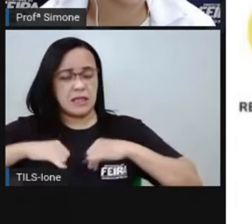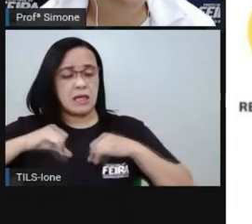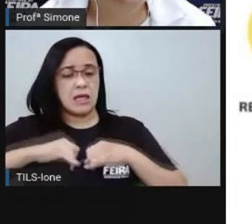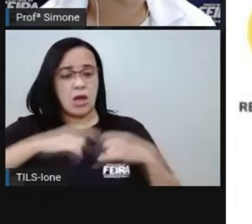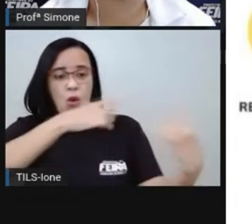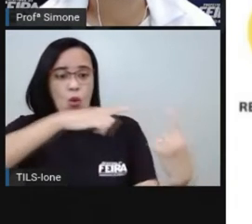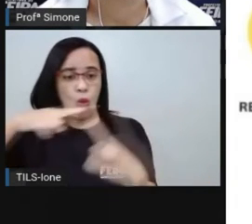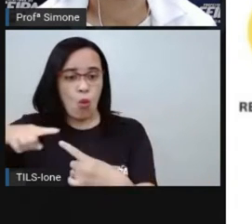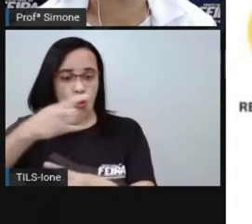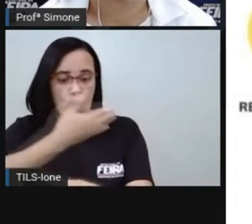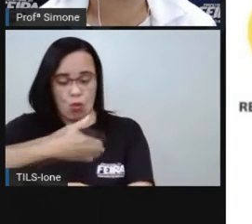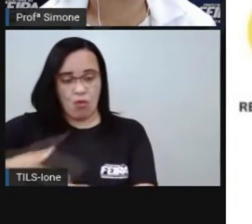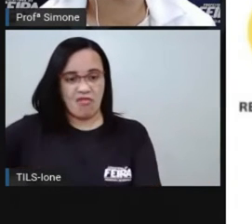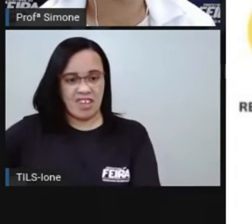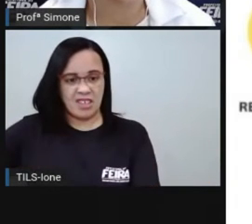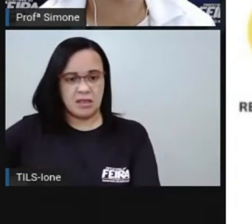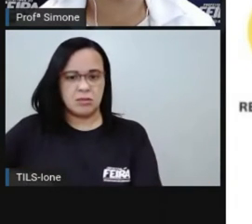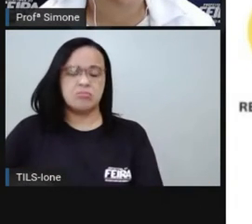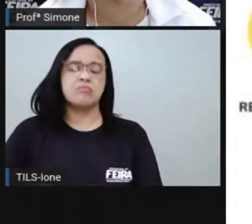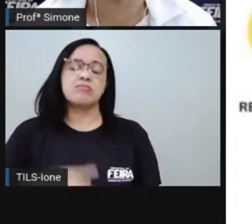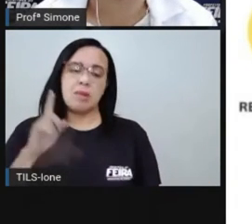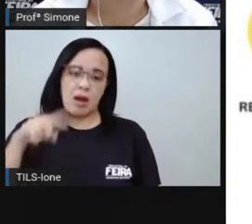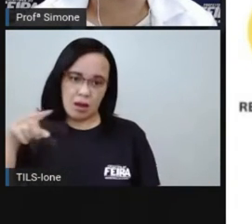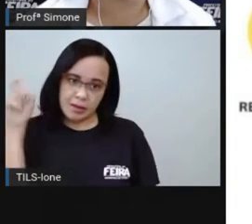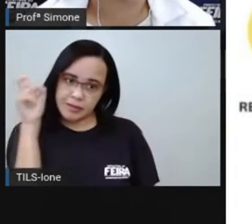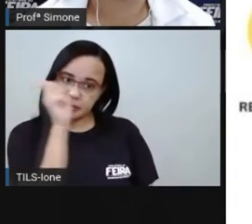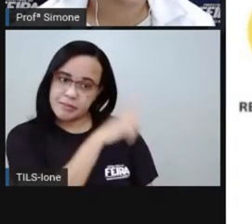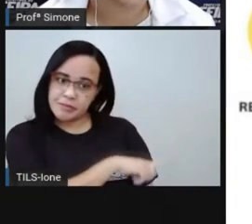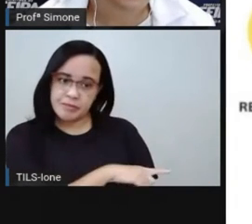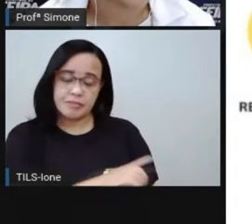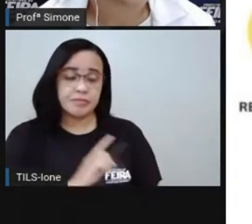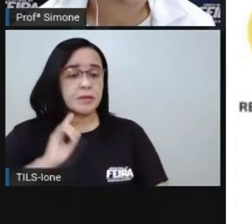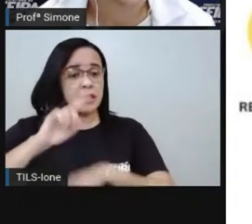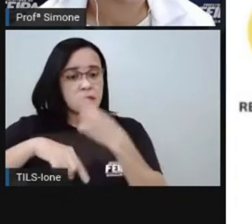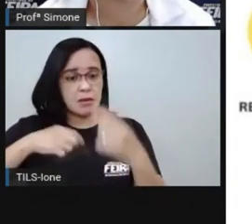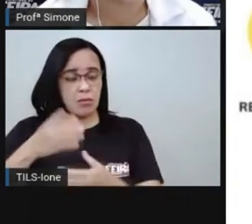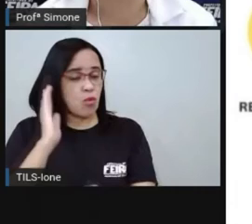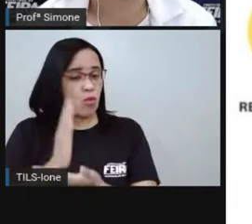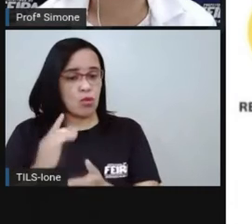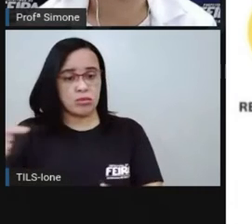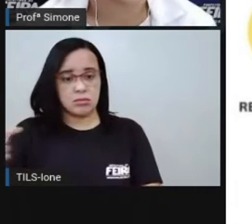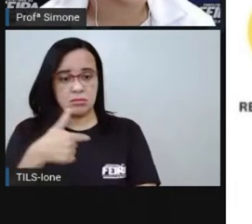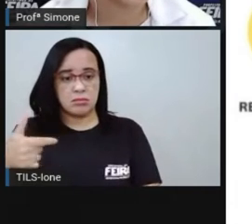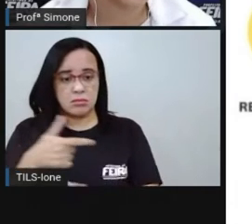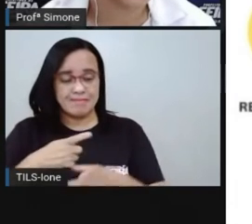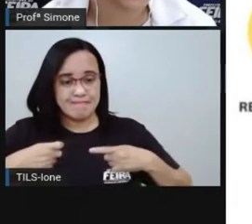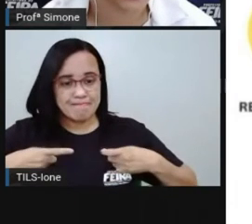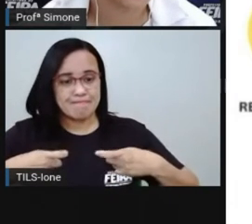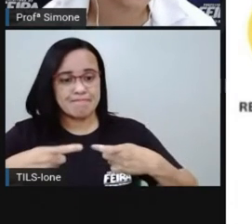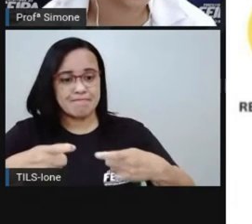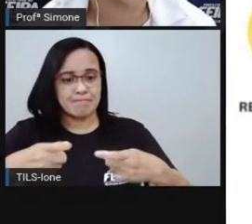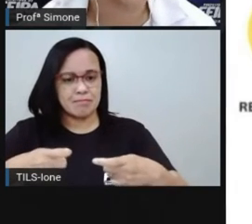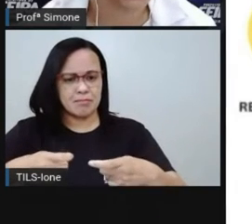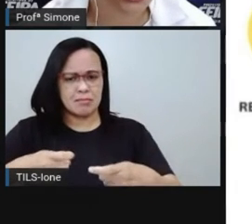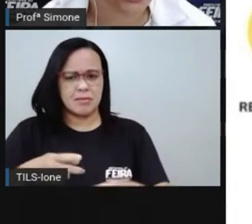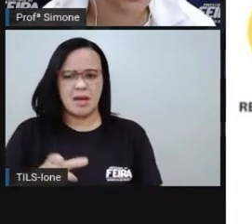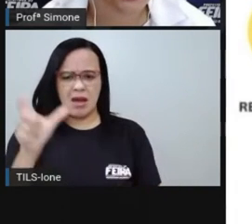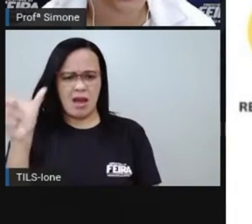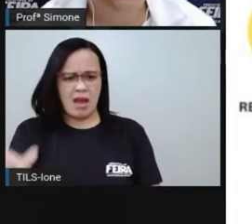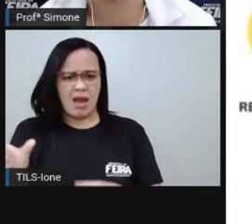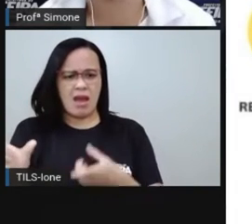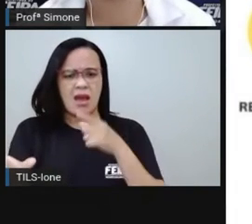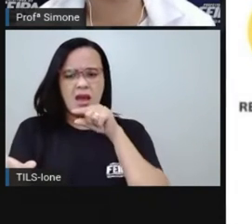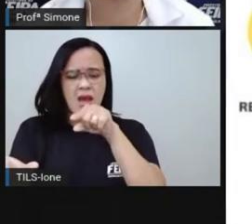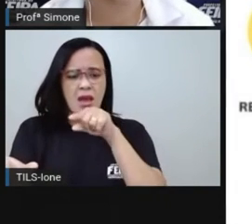inimigos do Getúlio. Com o fim da Segunda Guerra, não cabia mais essas ideias políticas